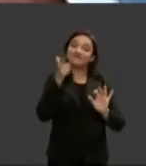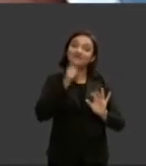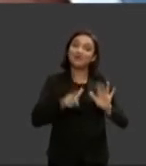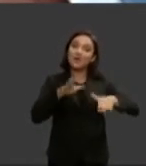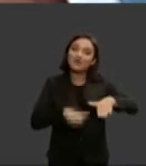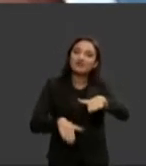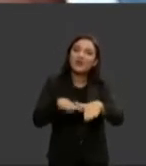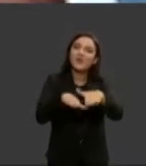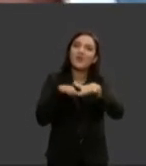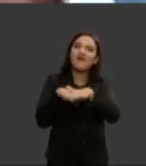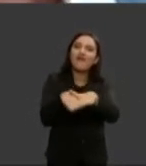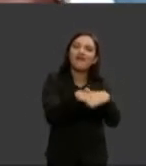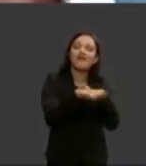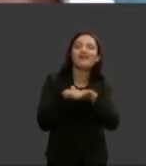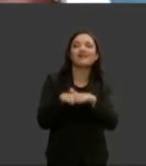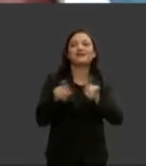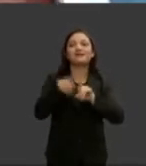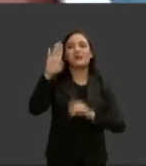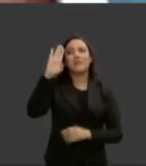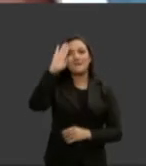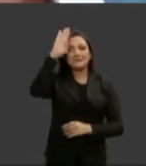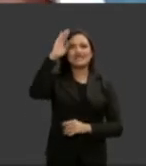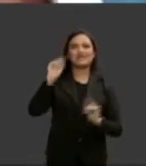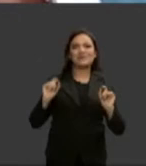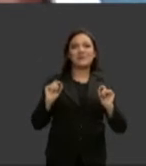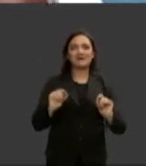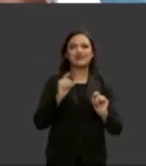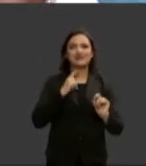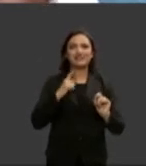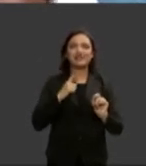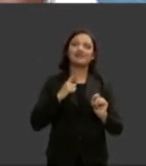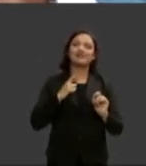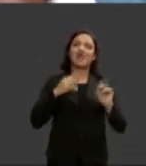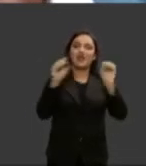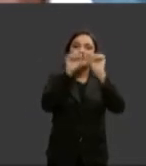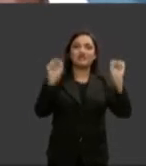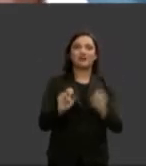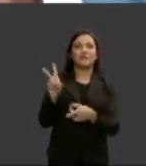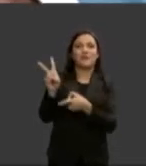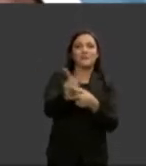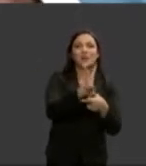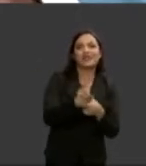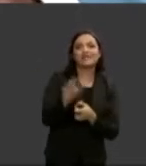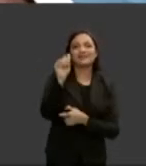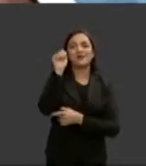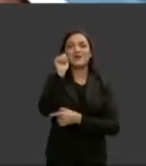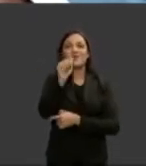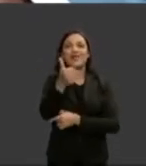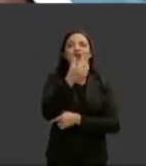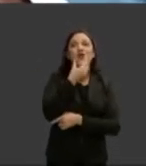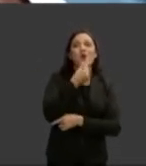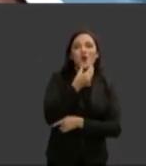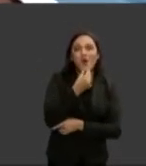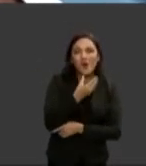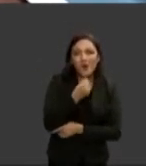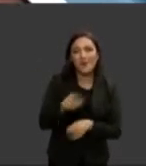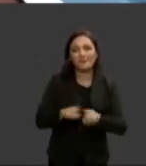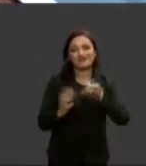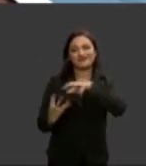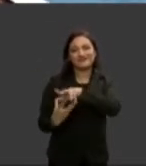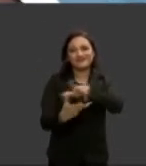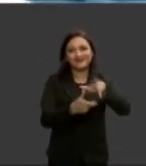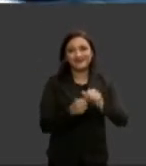e sobretudo pela coesão e pelo sistema de proteção de homens e mulheres perante o mundo